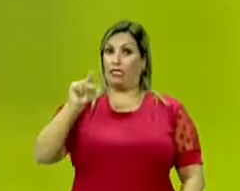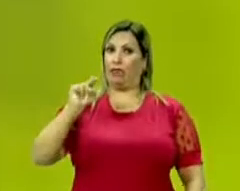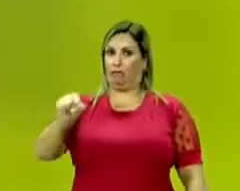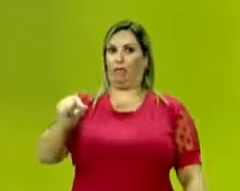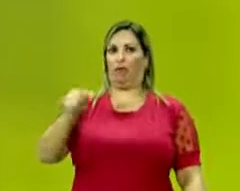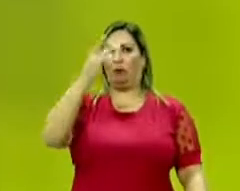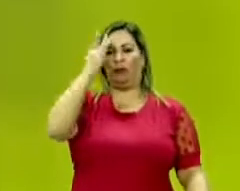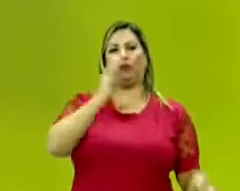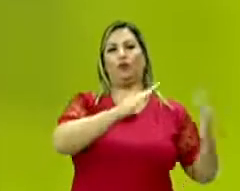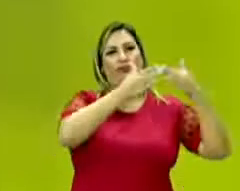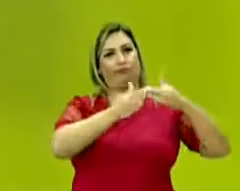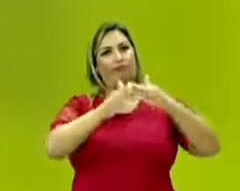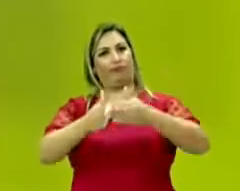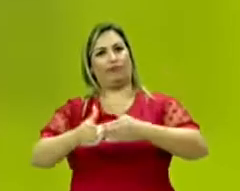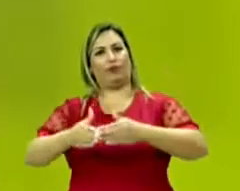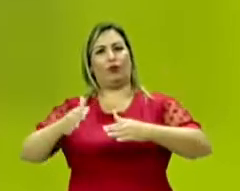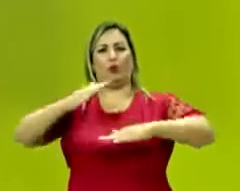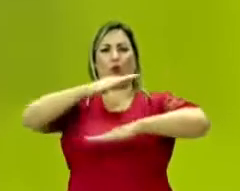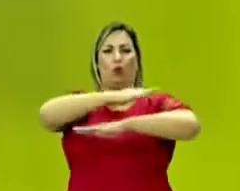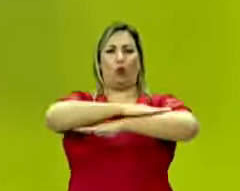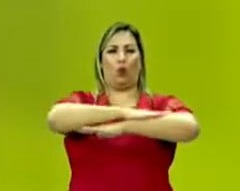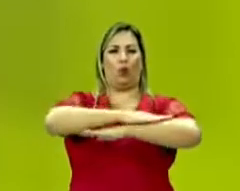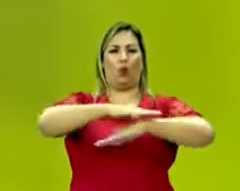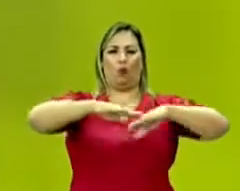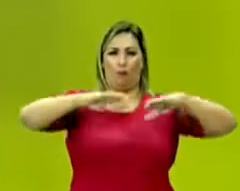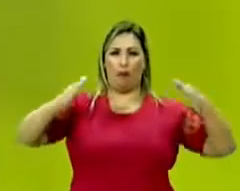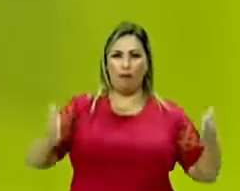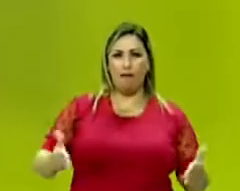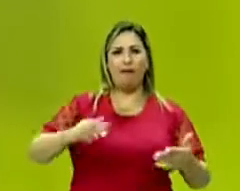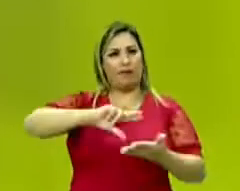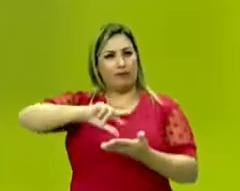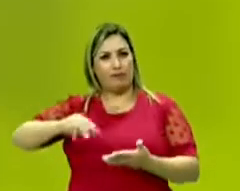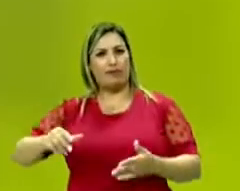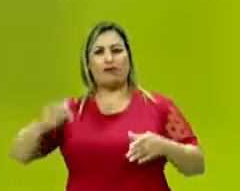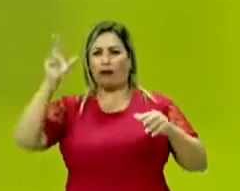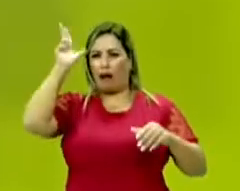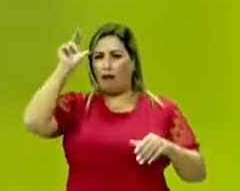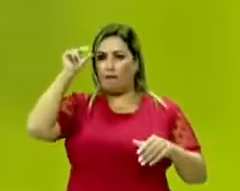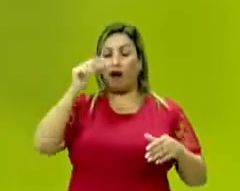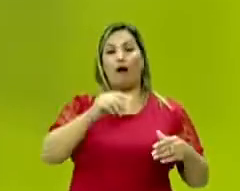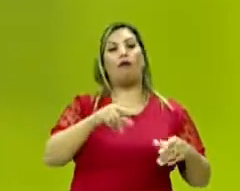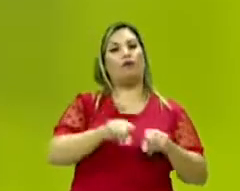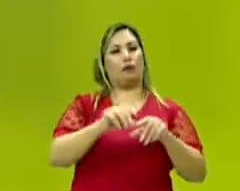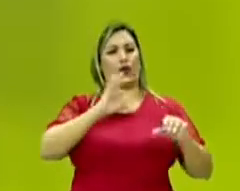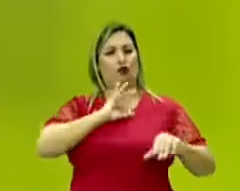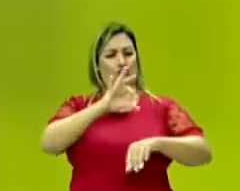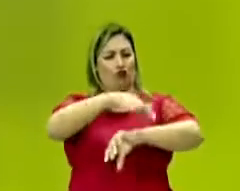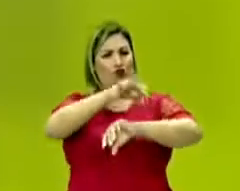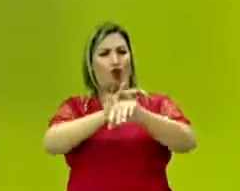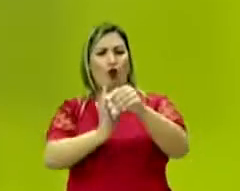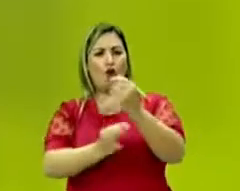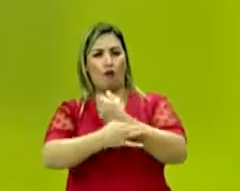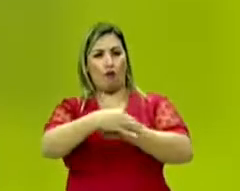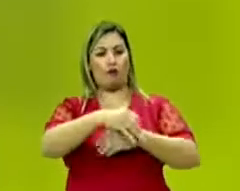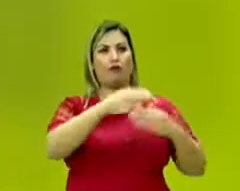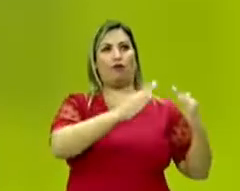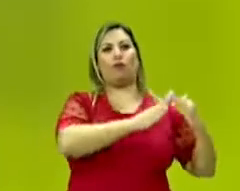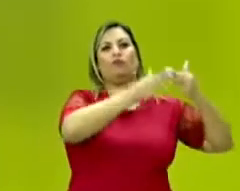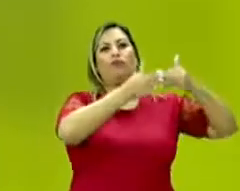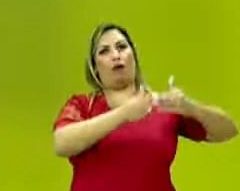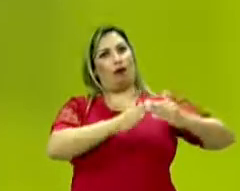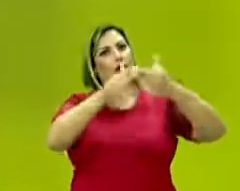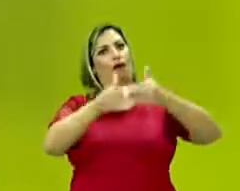com móveis, cavalos e joias, foram trasladados pela Marinha